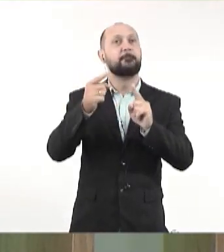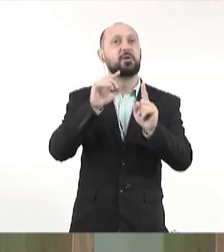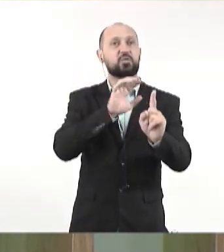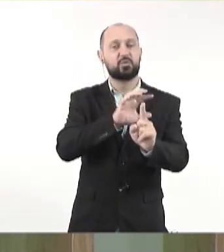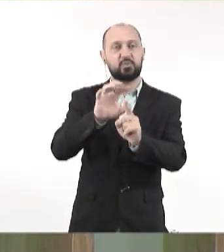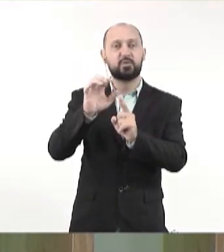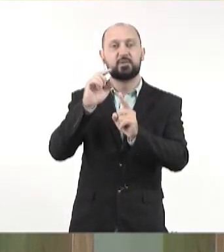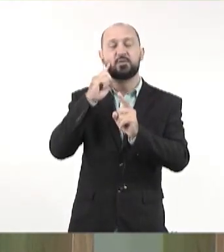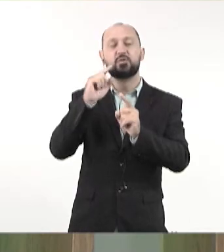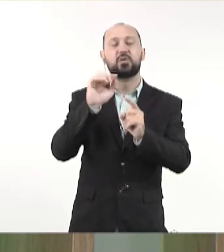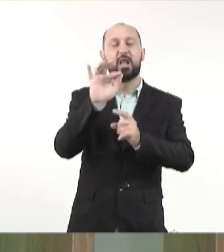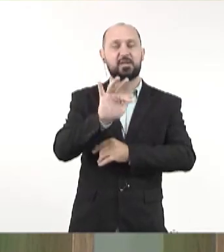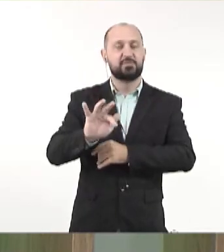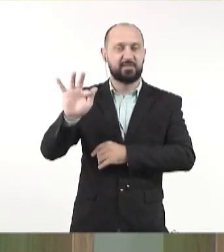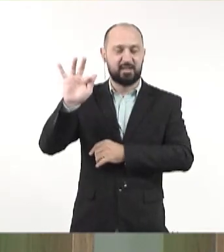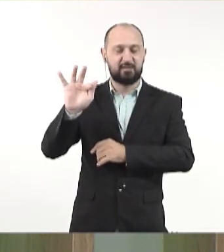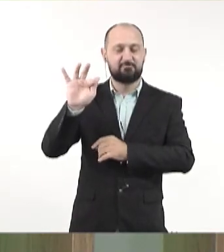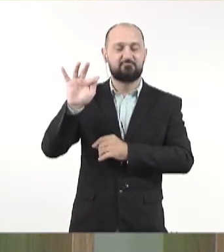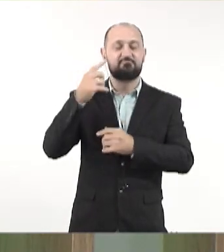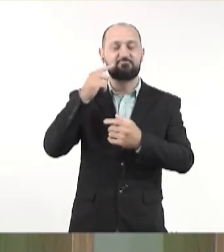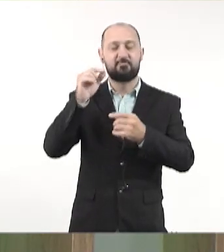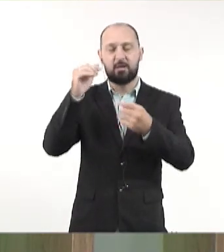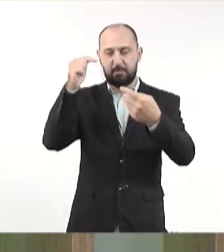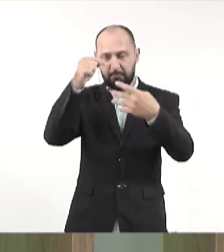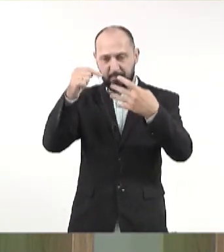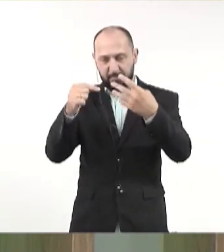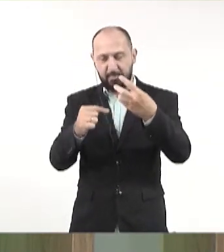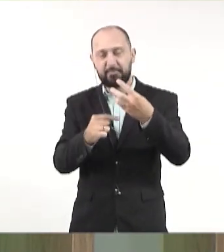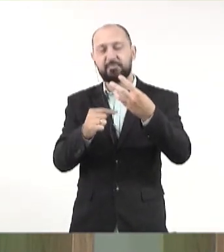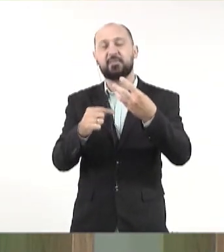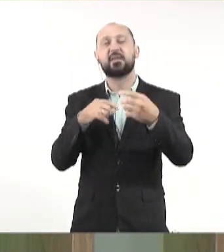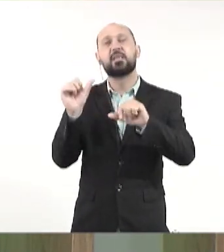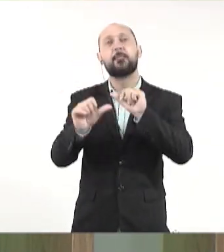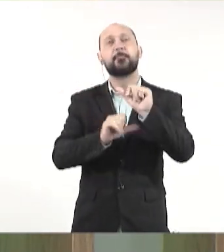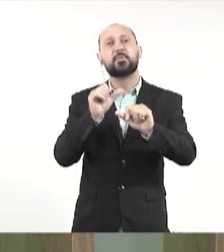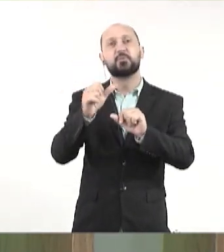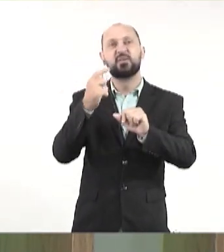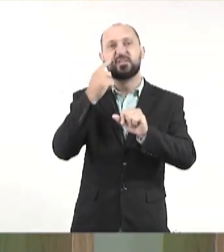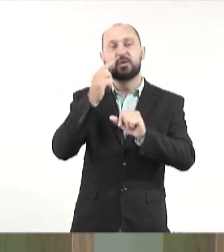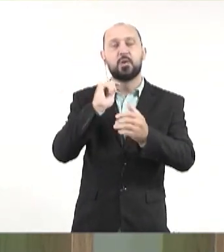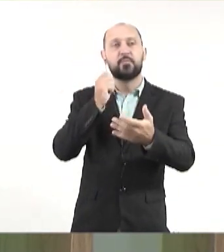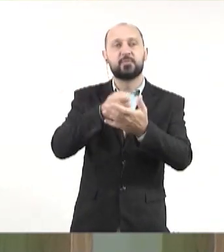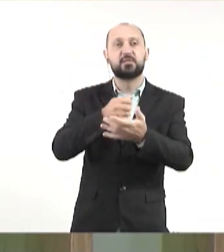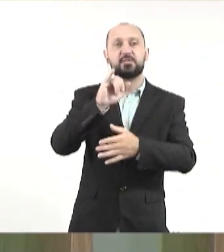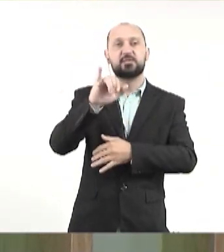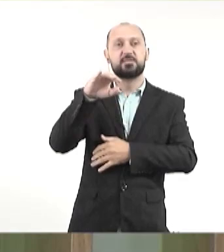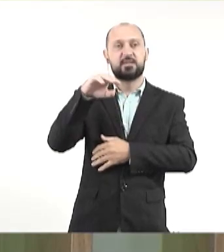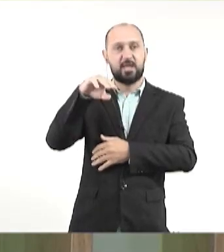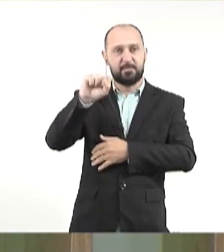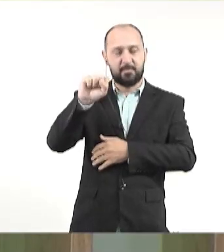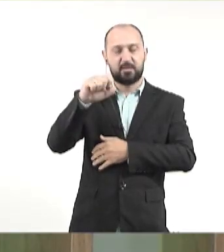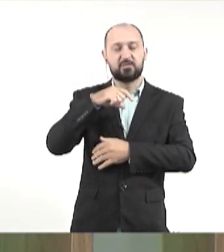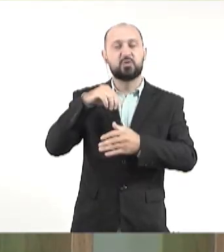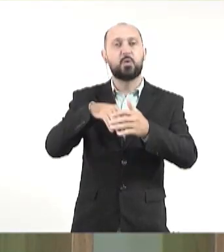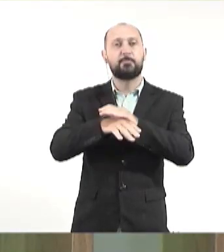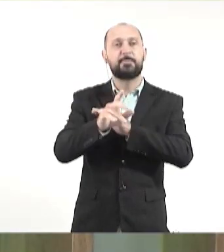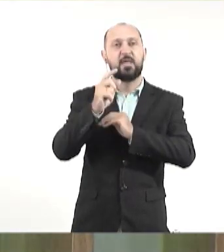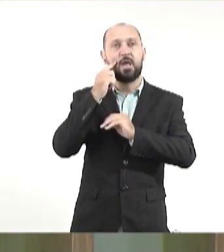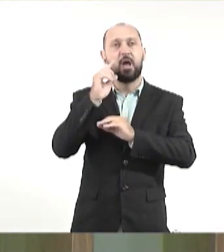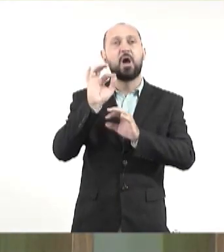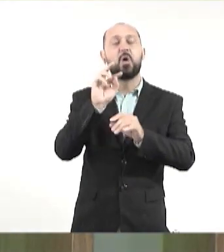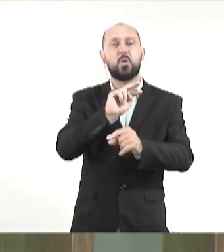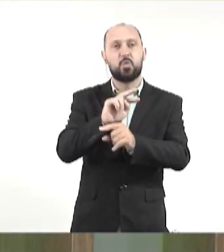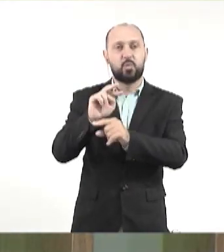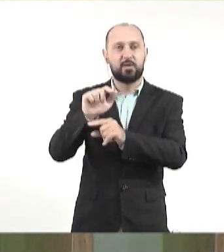repercute nos entes federados, né, nós temos uma grande mudança, que é aquele imposto, o ICMS, que nós estamos tão acostumados a